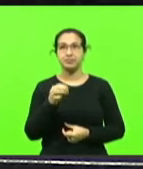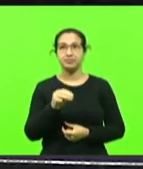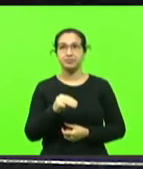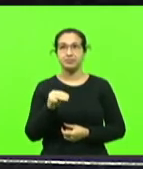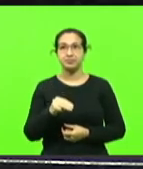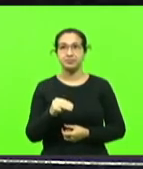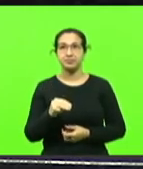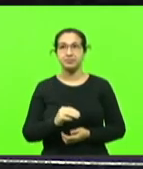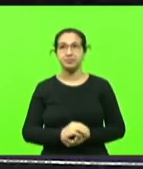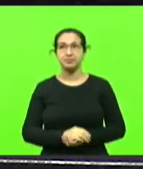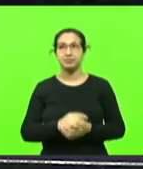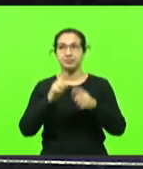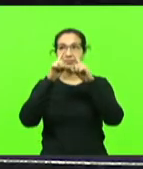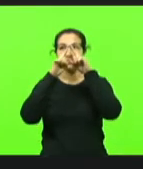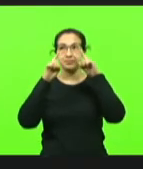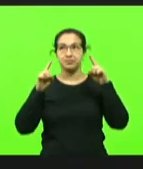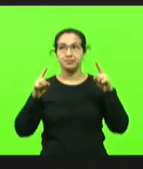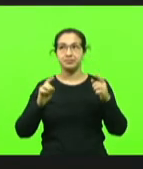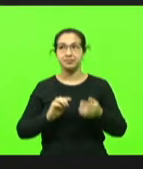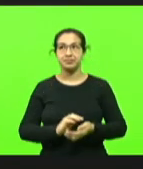Deputado Neudir Sareta, com a palavra.